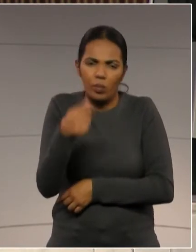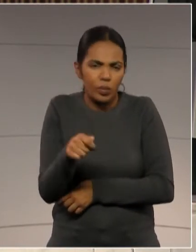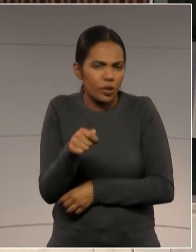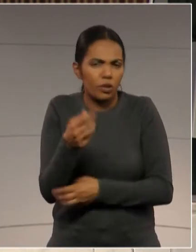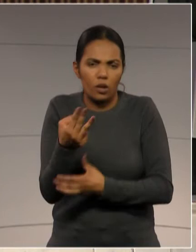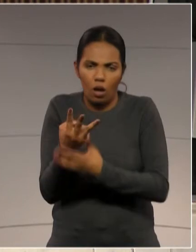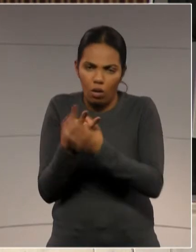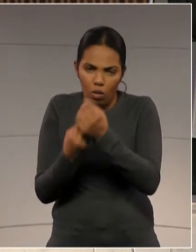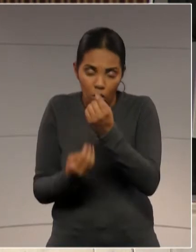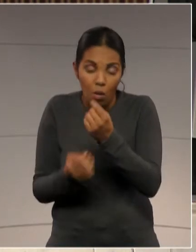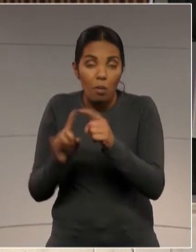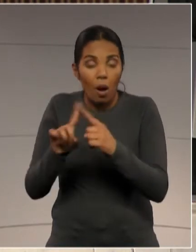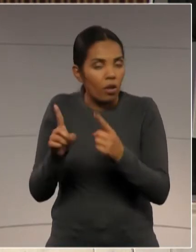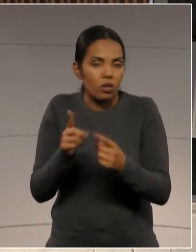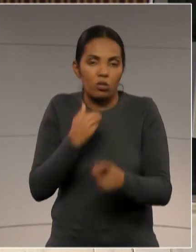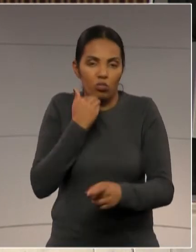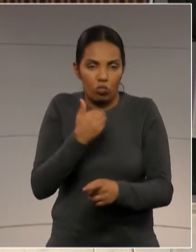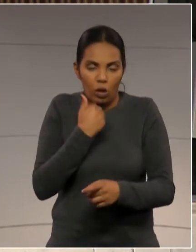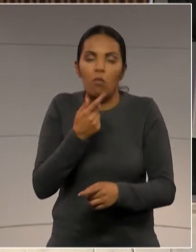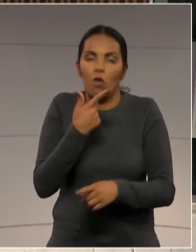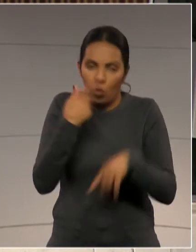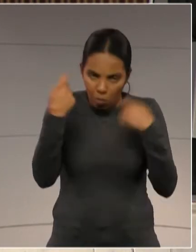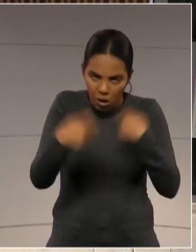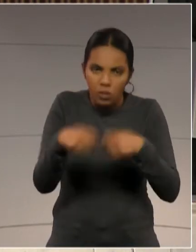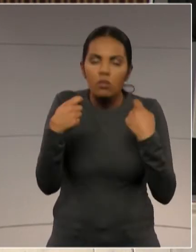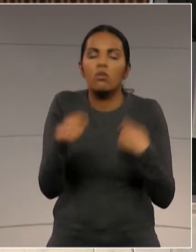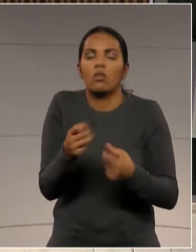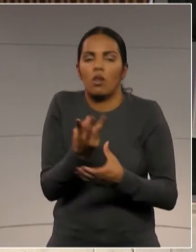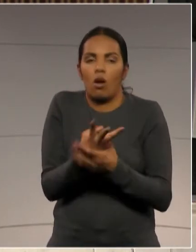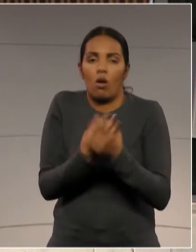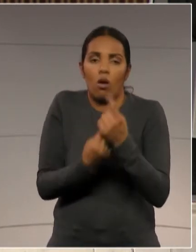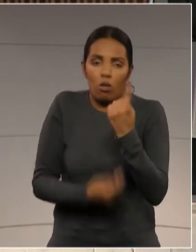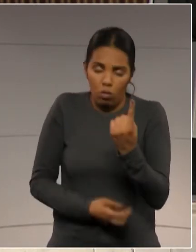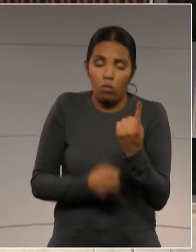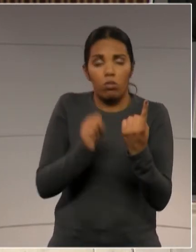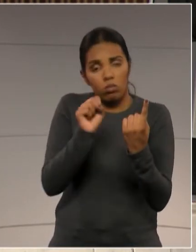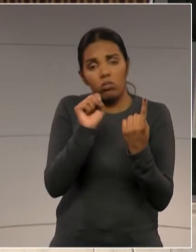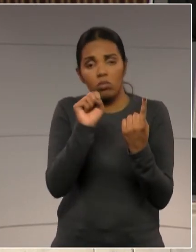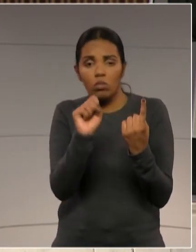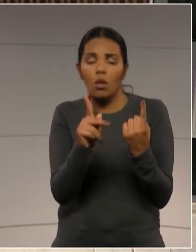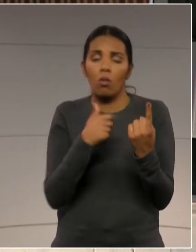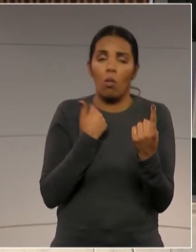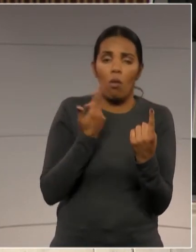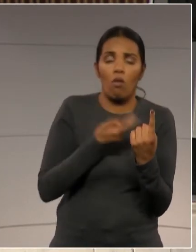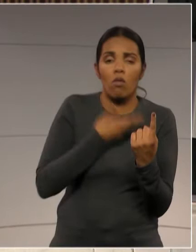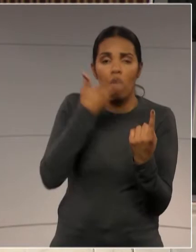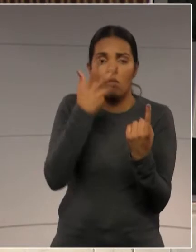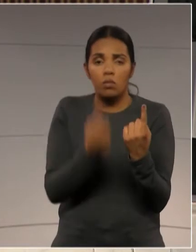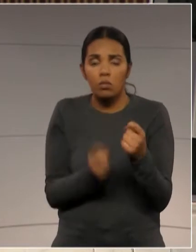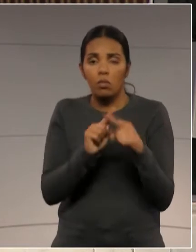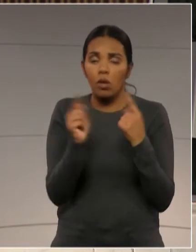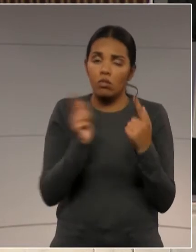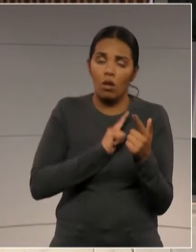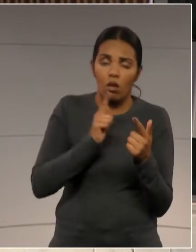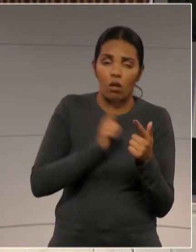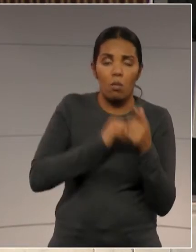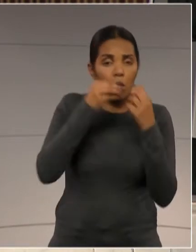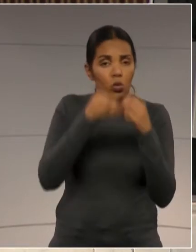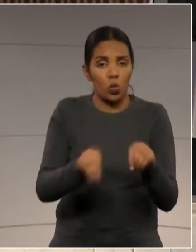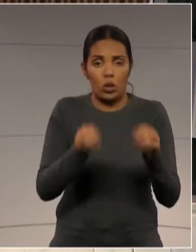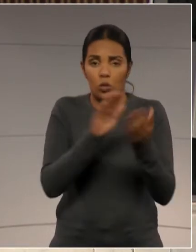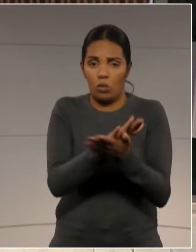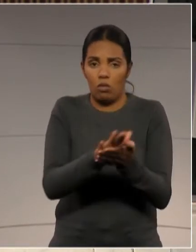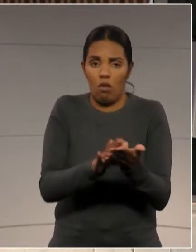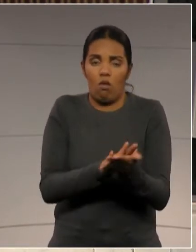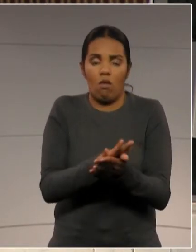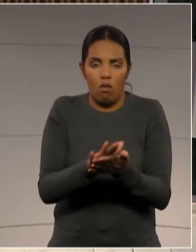a não trazer transtorno a nenhuma das instituições, além daquele que nós sabemos que irá causar. Sei